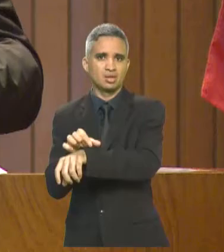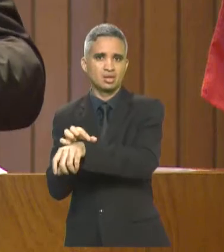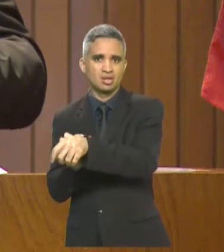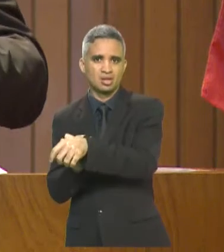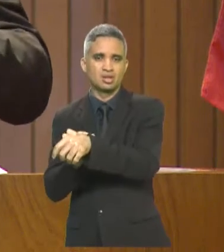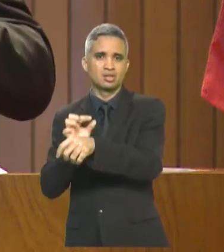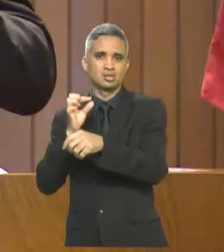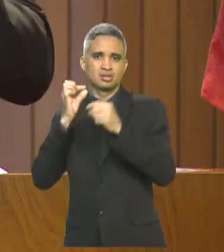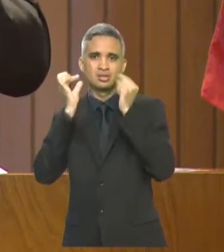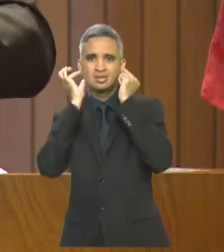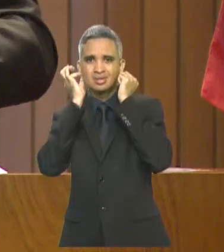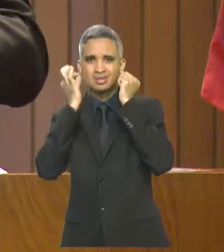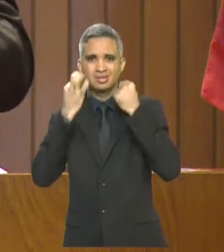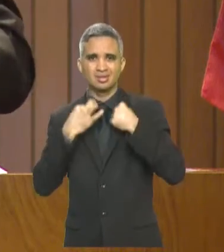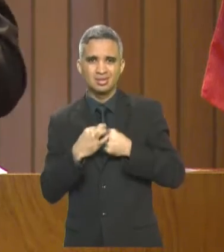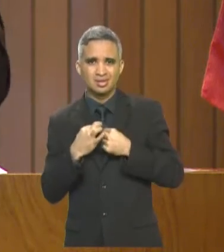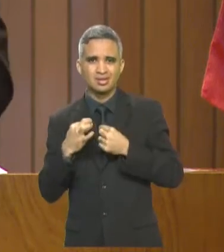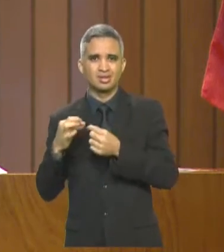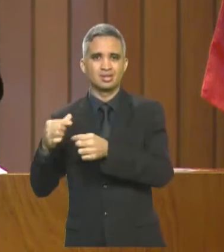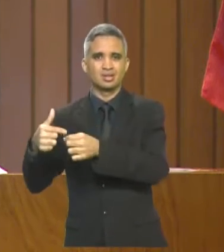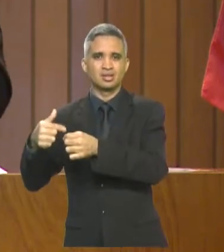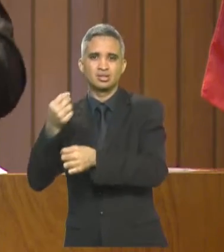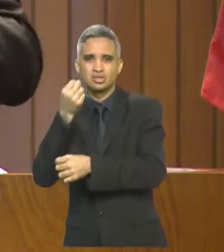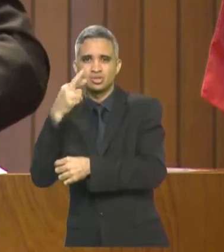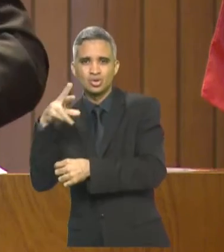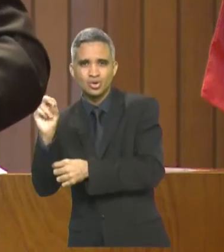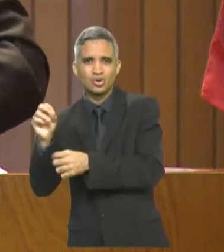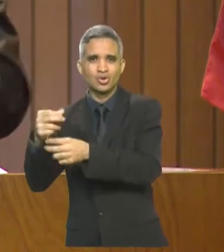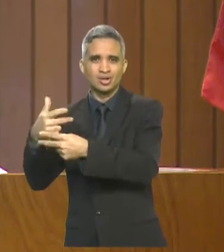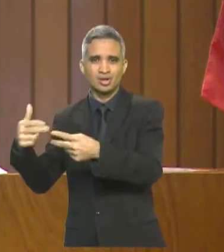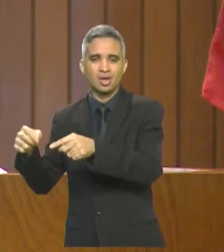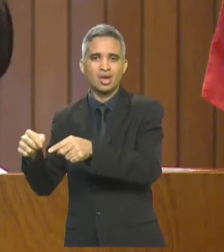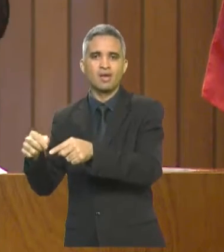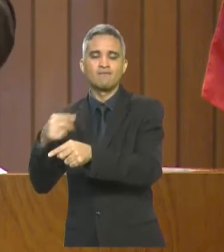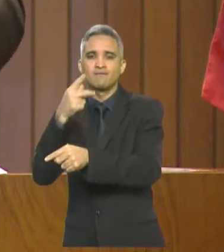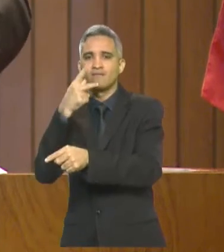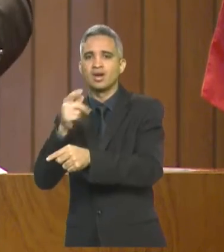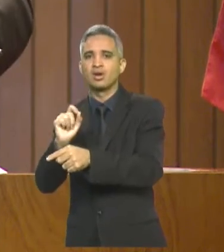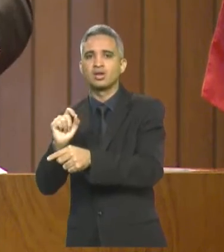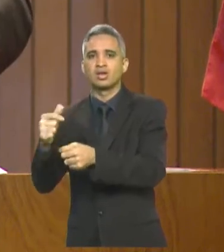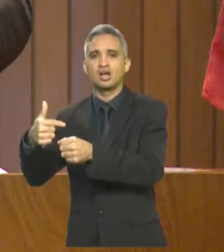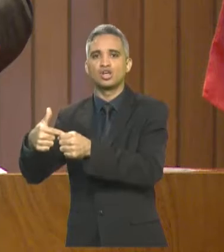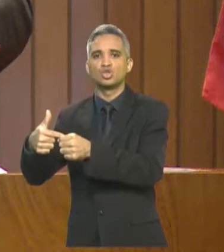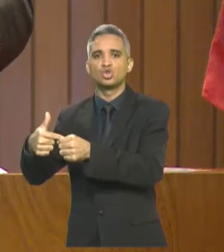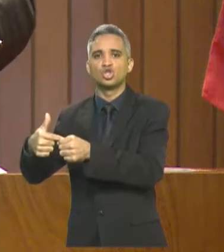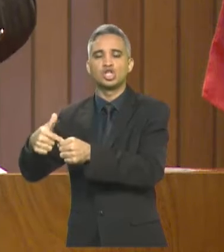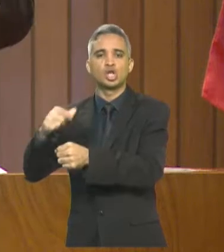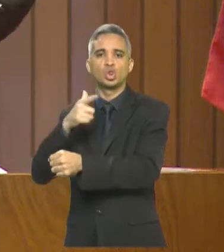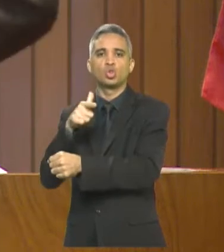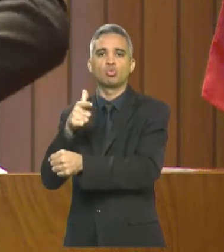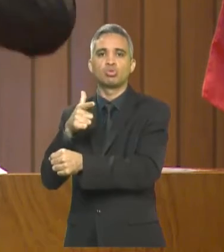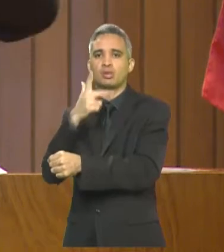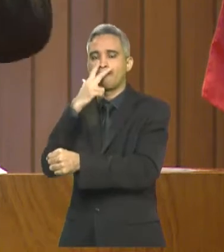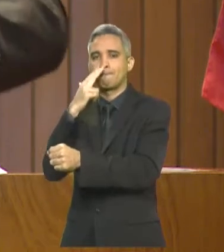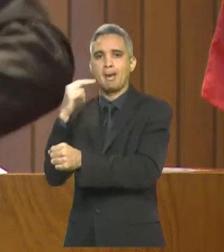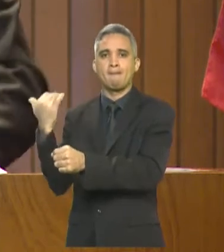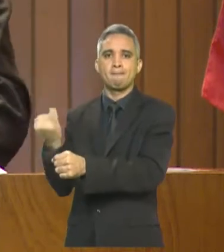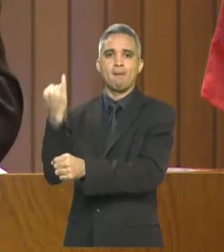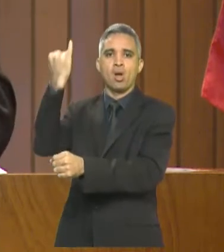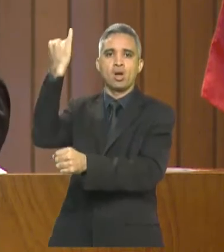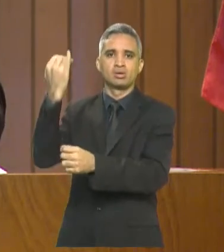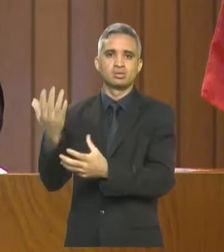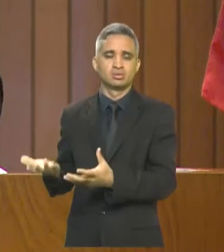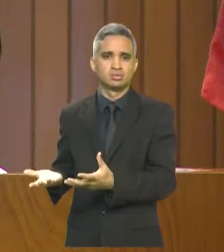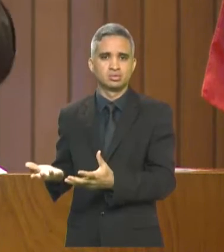peras preciosas, retirando a essencialidade da gasolina. E é por isso que entramos com uma ação na justiça, uma ação